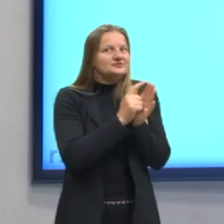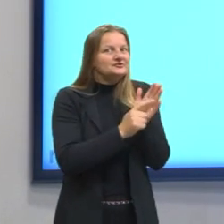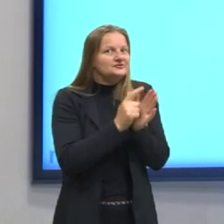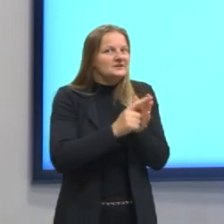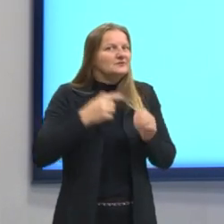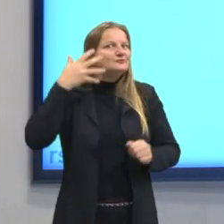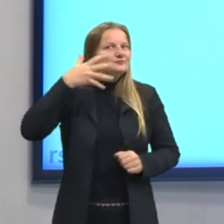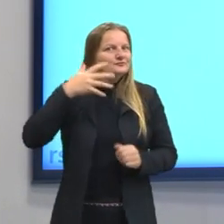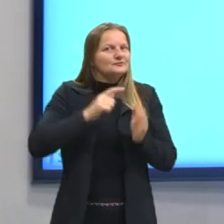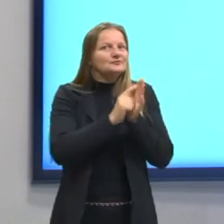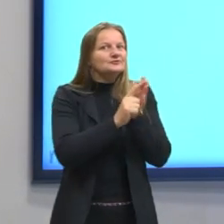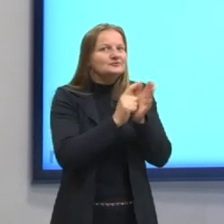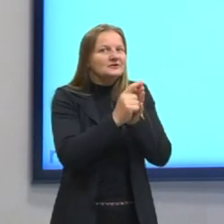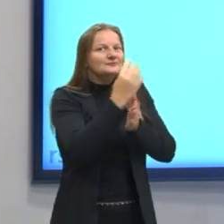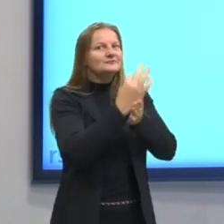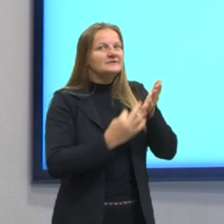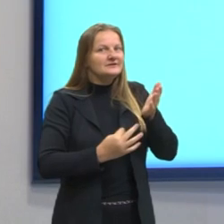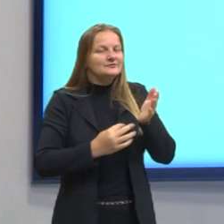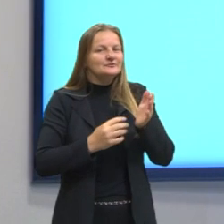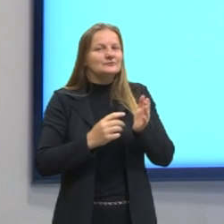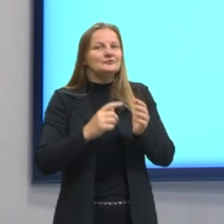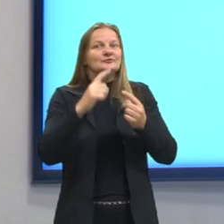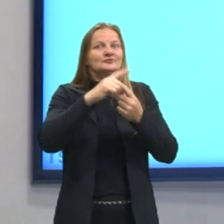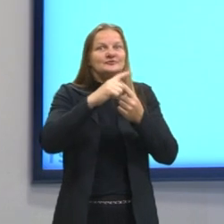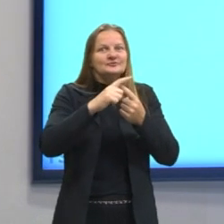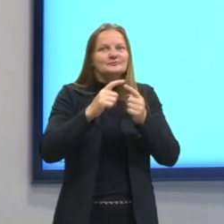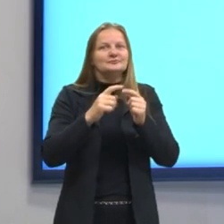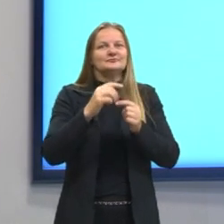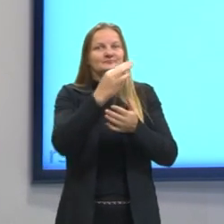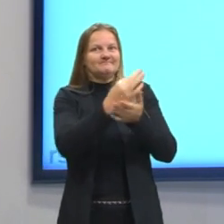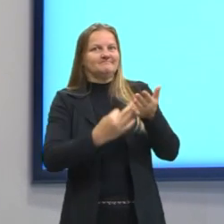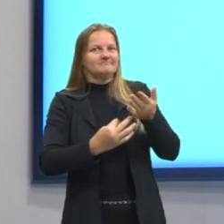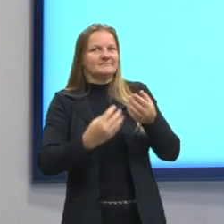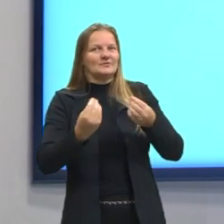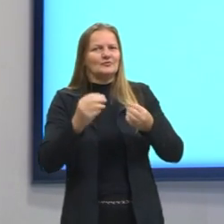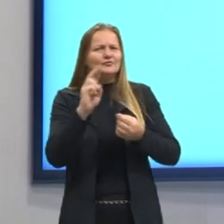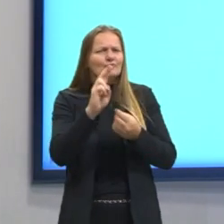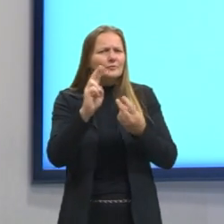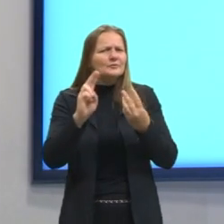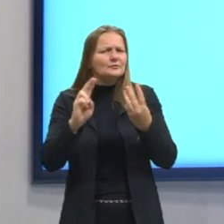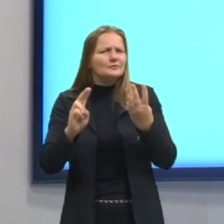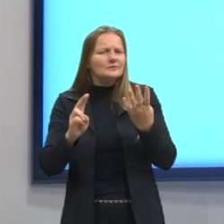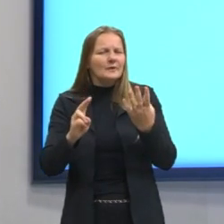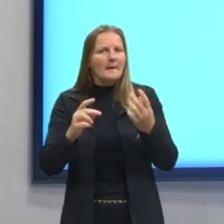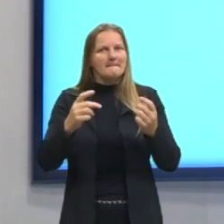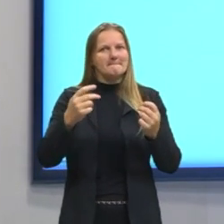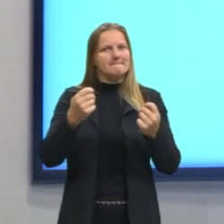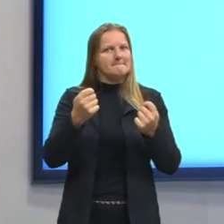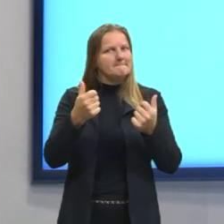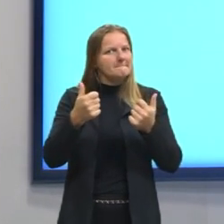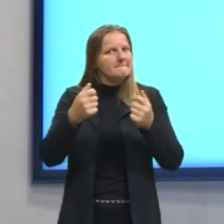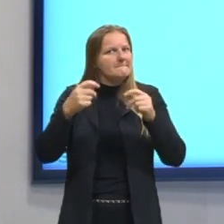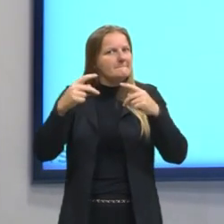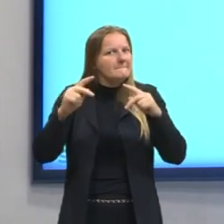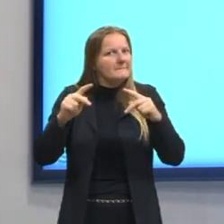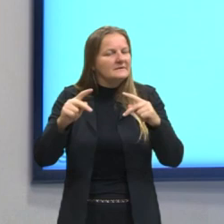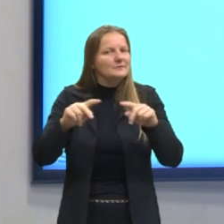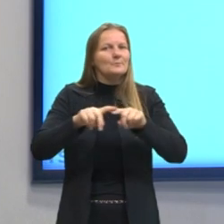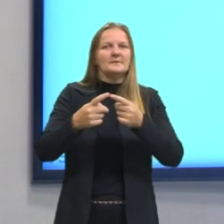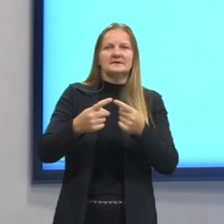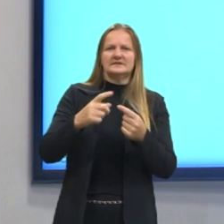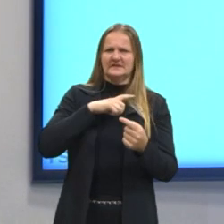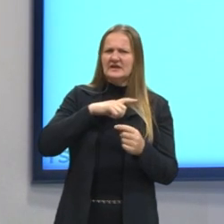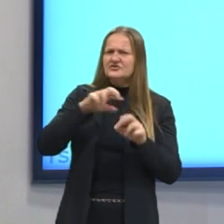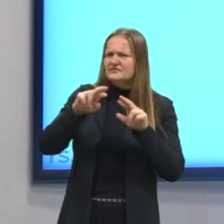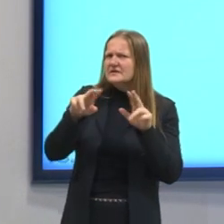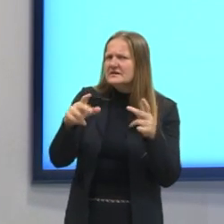discurso, gênero textual, tipologia textual. São nomes semelhantes, mas existe diferença entre esses três